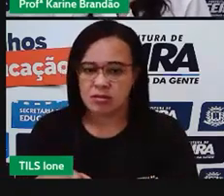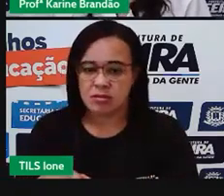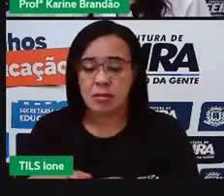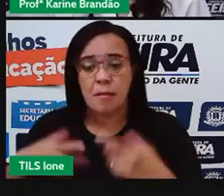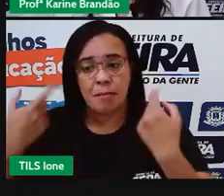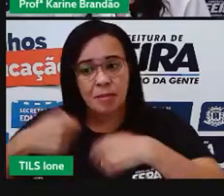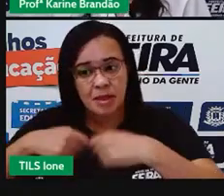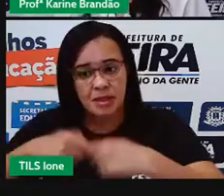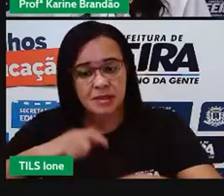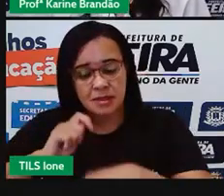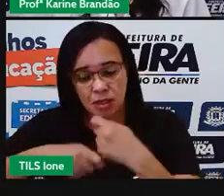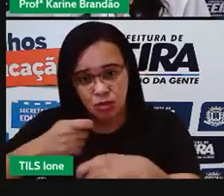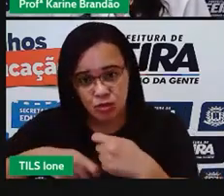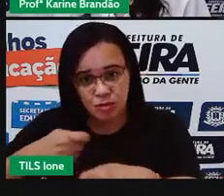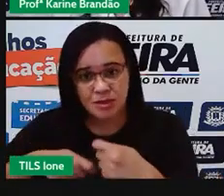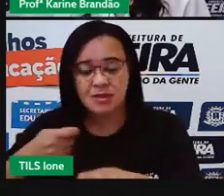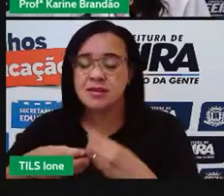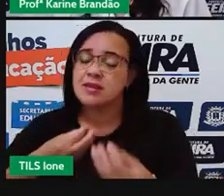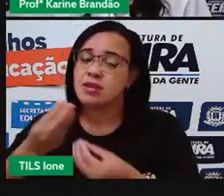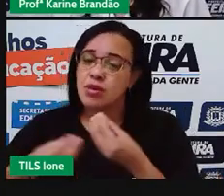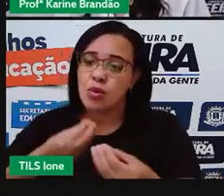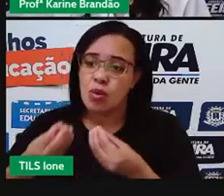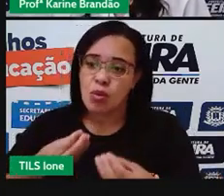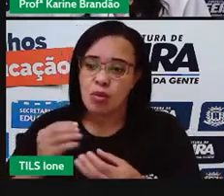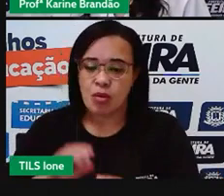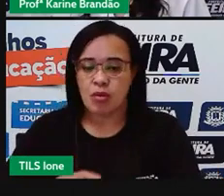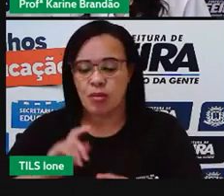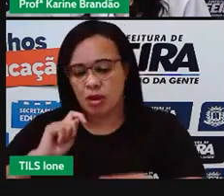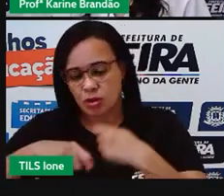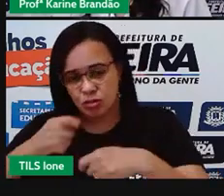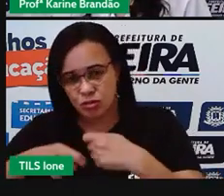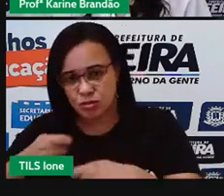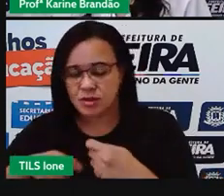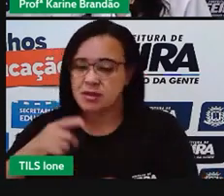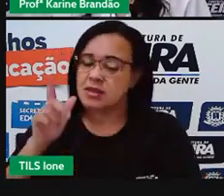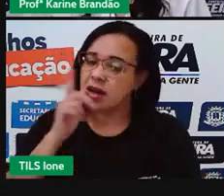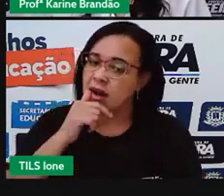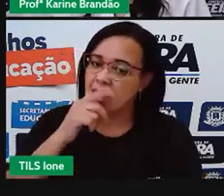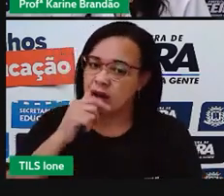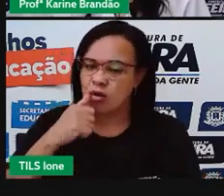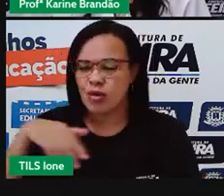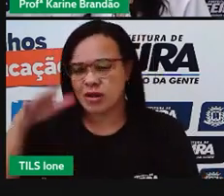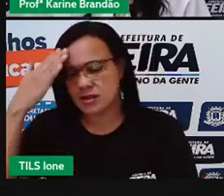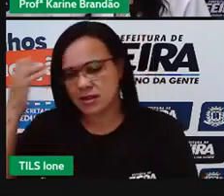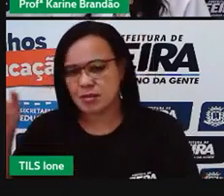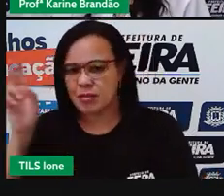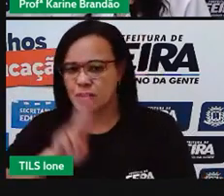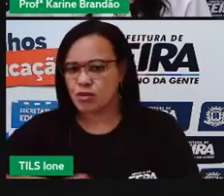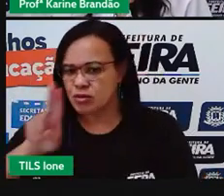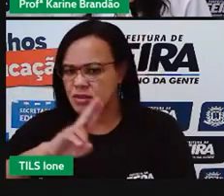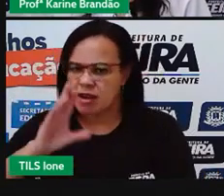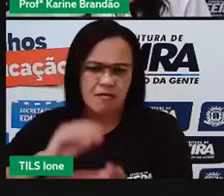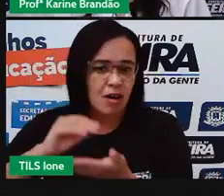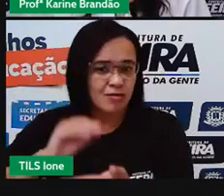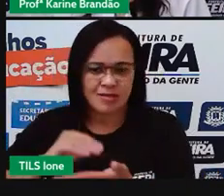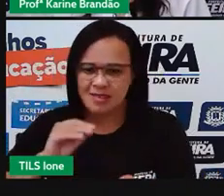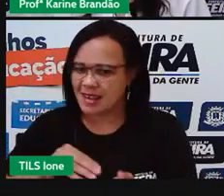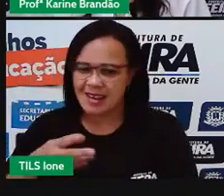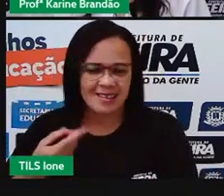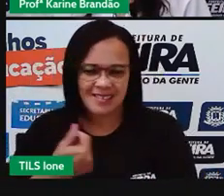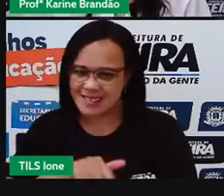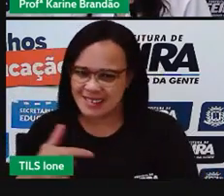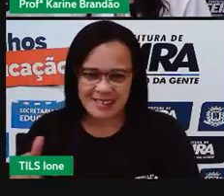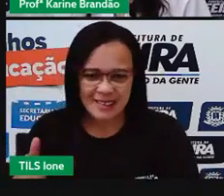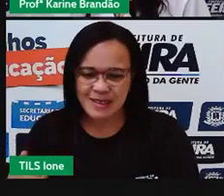Vamos Economizar, que ela diz o seguinte, economizar água, sabendo usar não vai faltar, água em nenhum